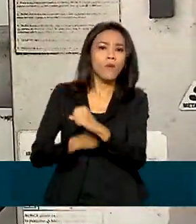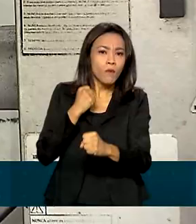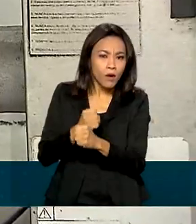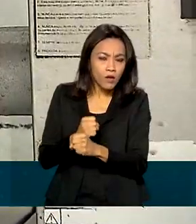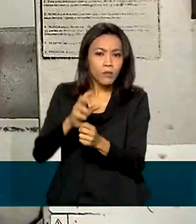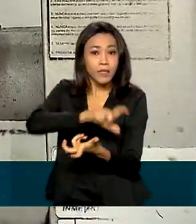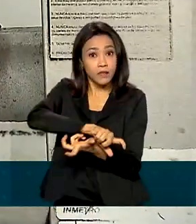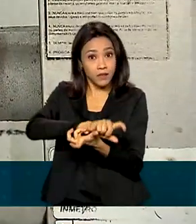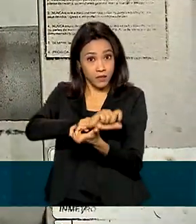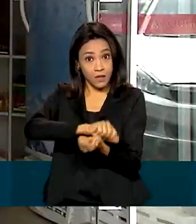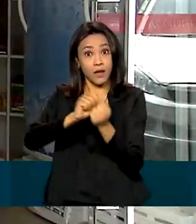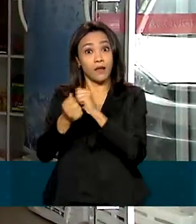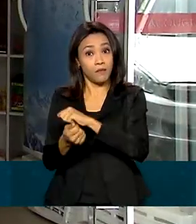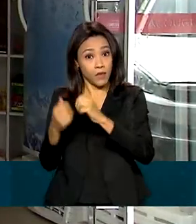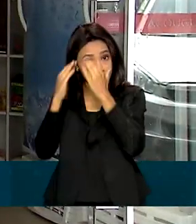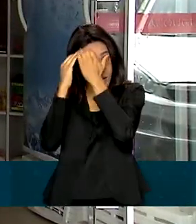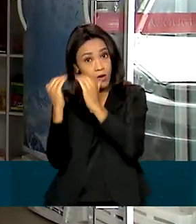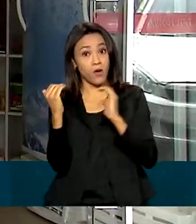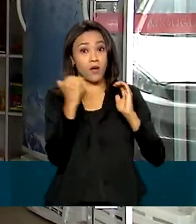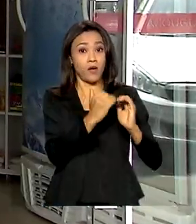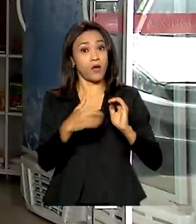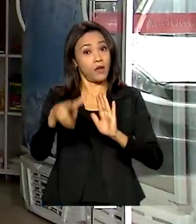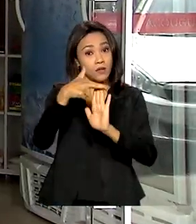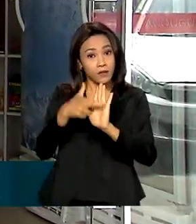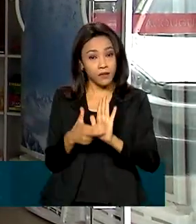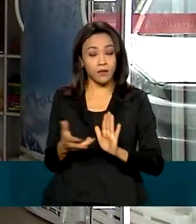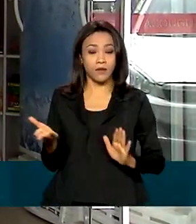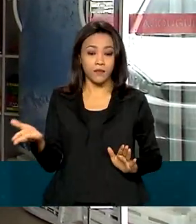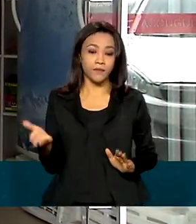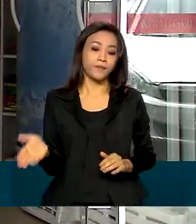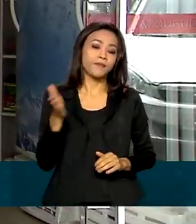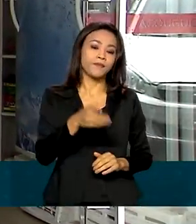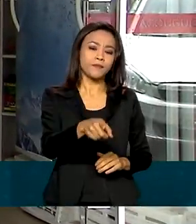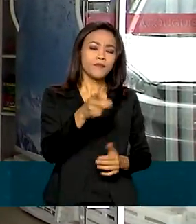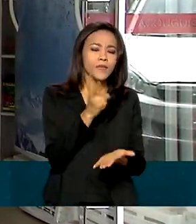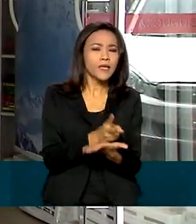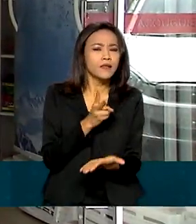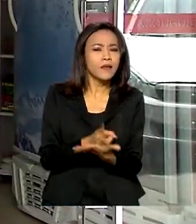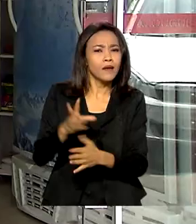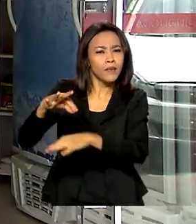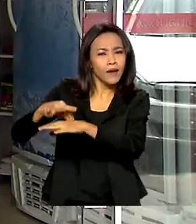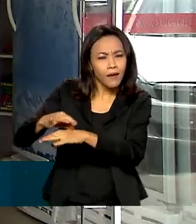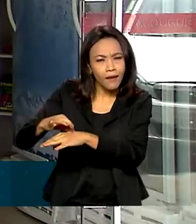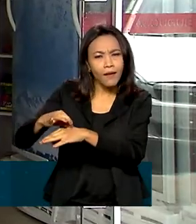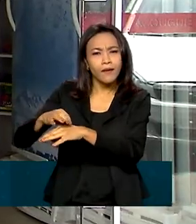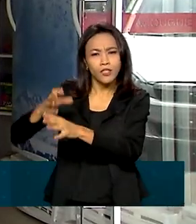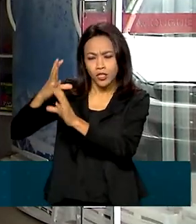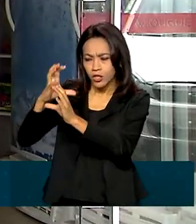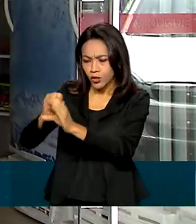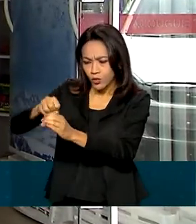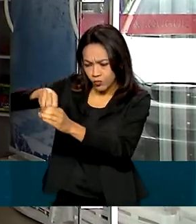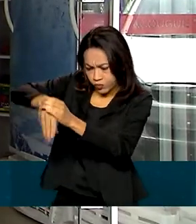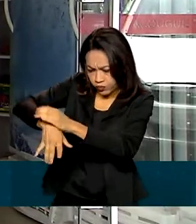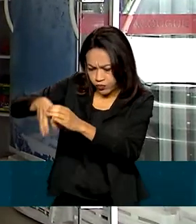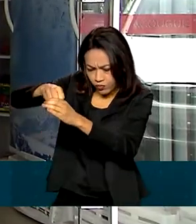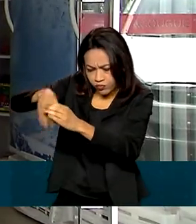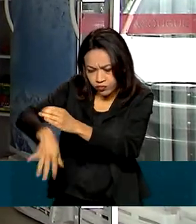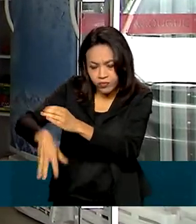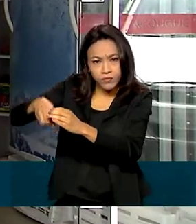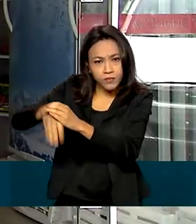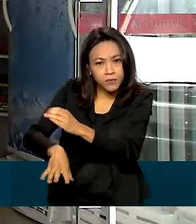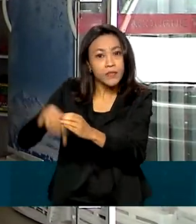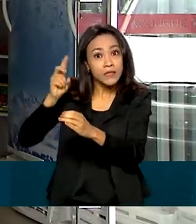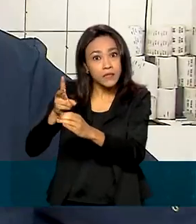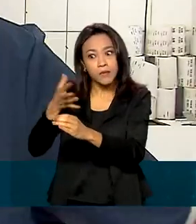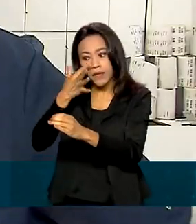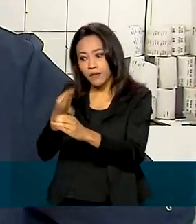novas condições. O produto sempre tem que estar em inspeção, né? E aí a questão do aprimoramento dessa qualidade